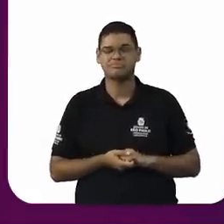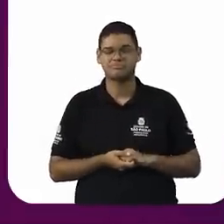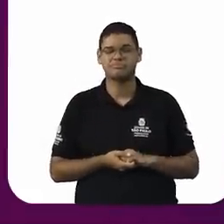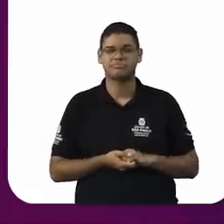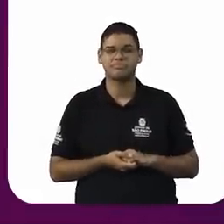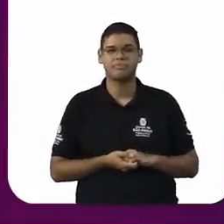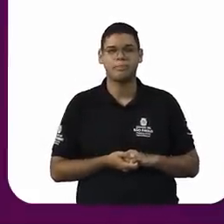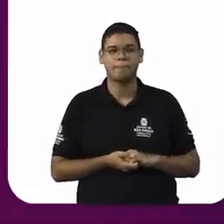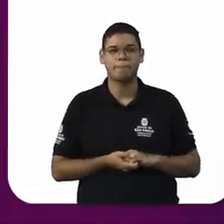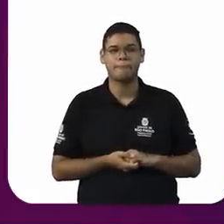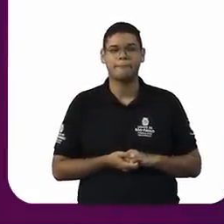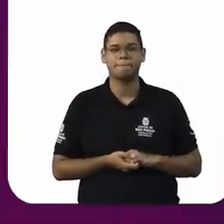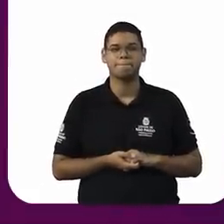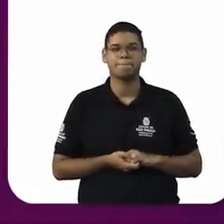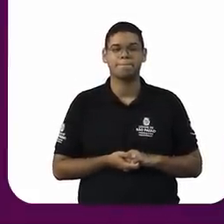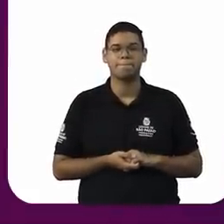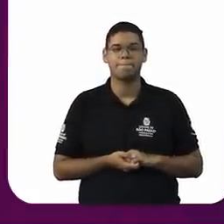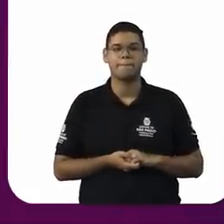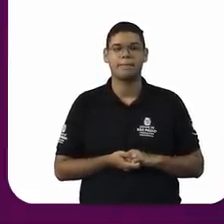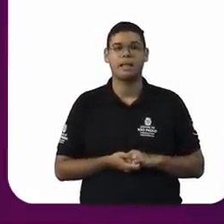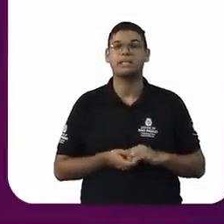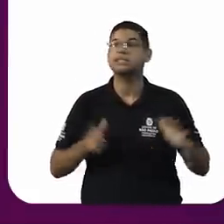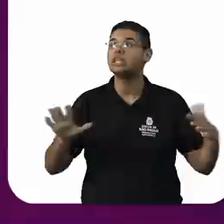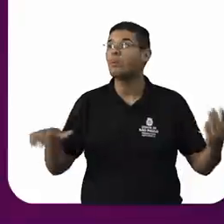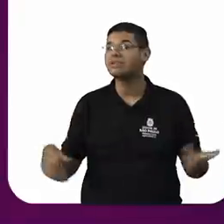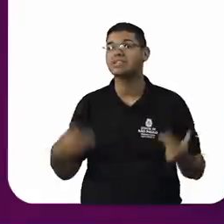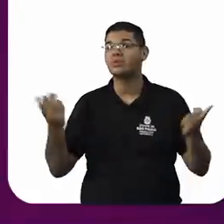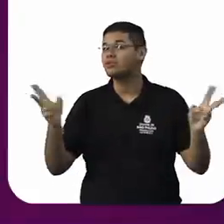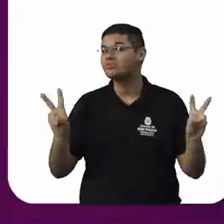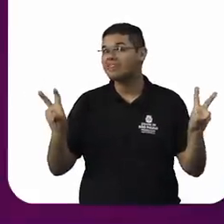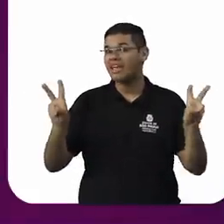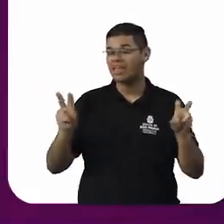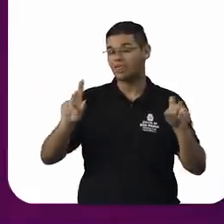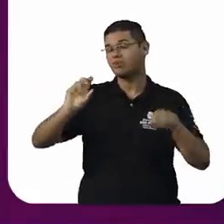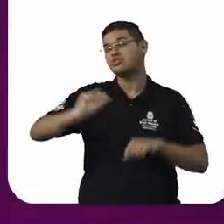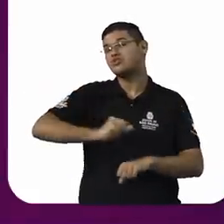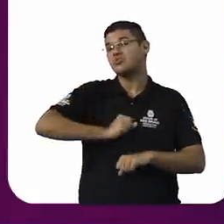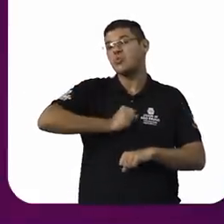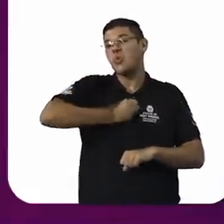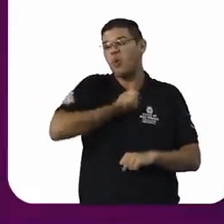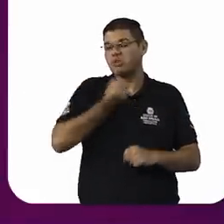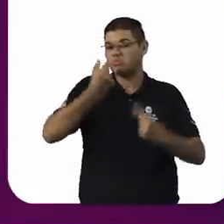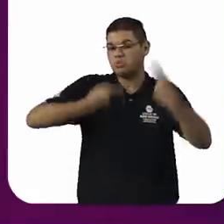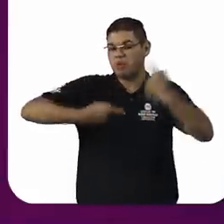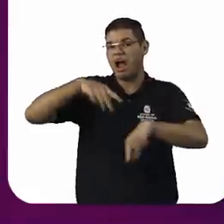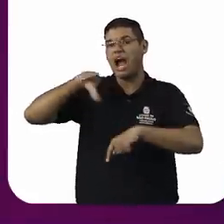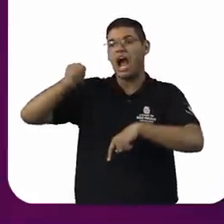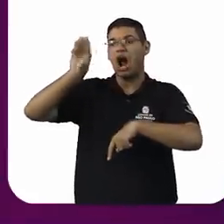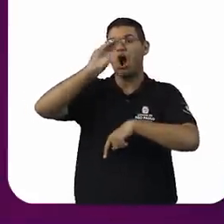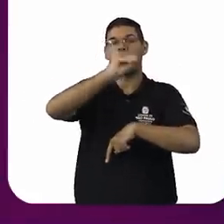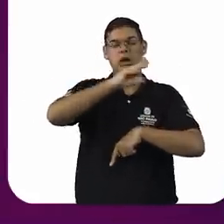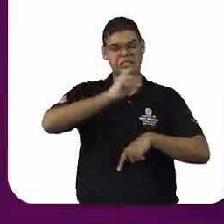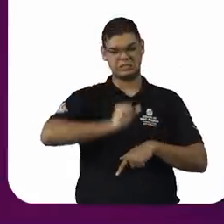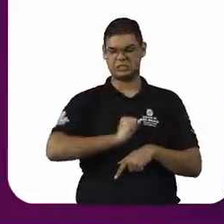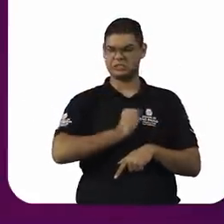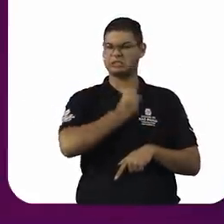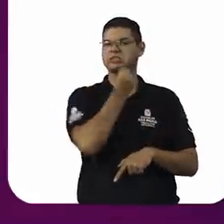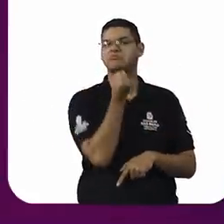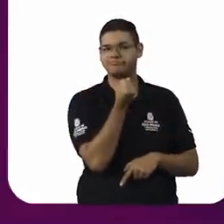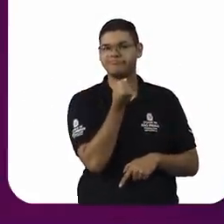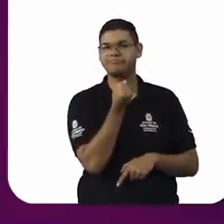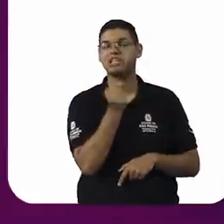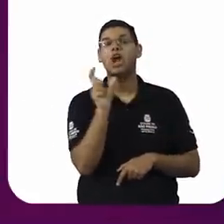coisa tem a ver com o discurso de ódio com um dado alarmante, Fernanda, absolutamente